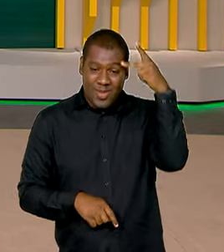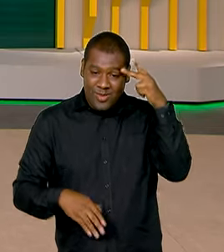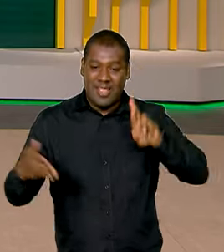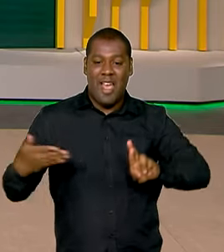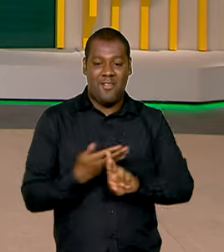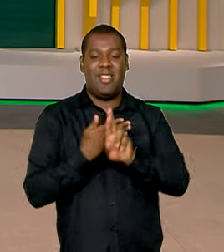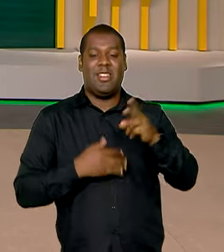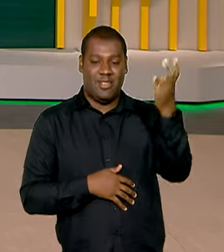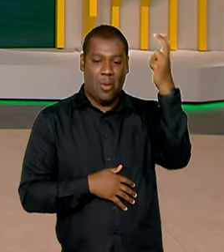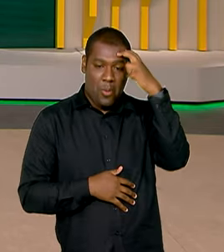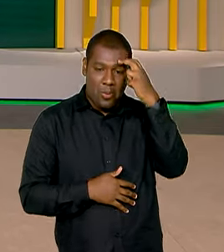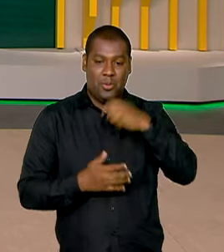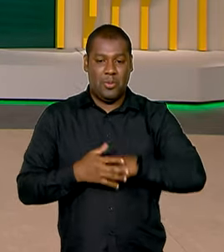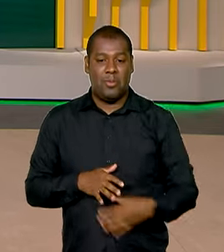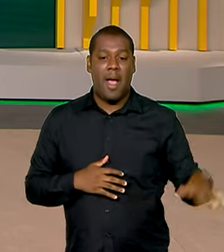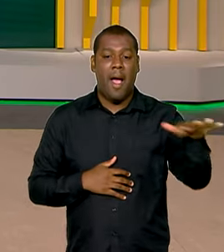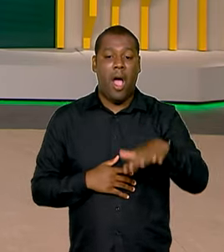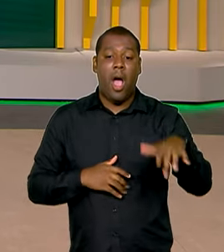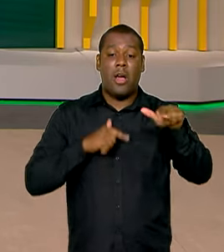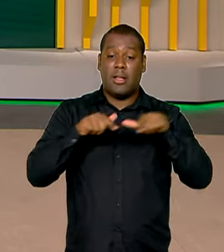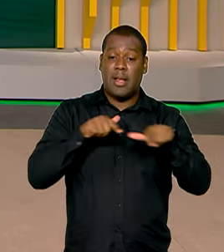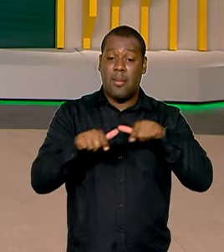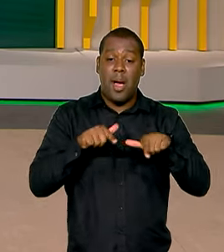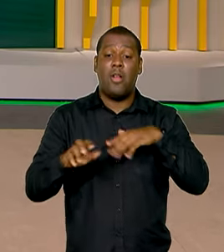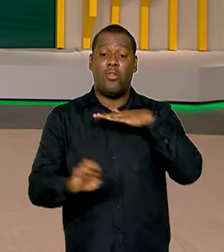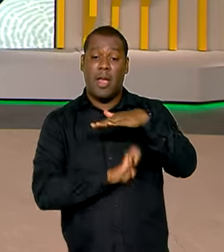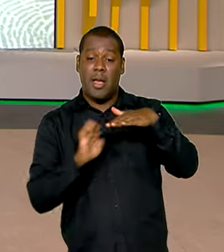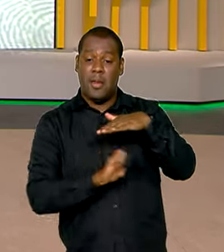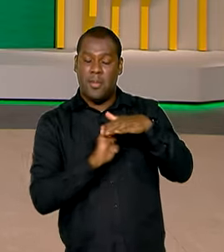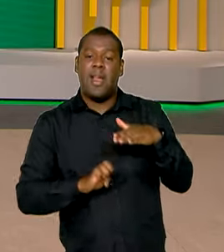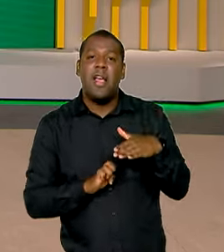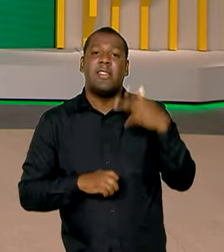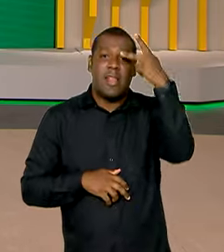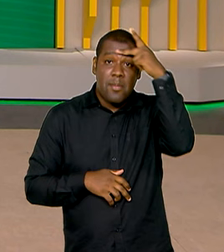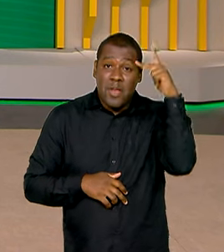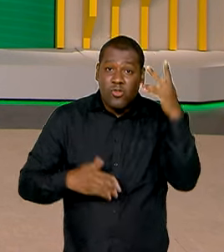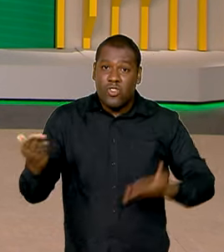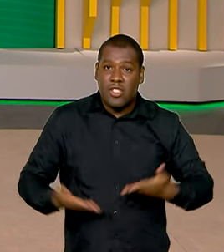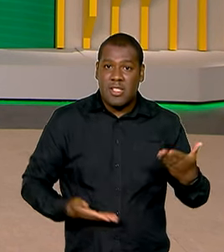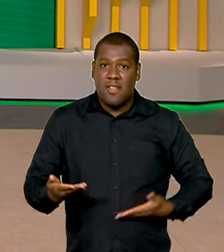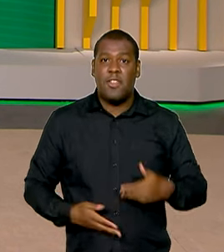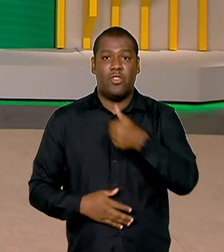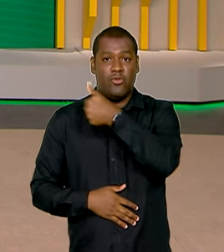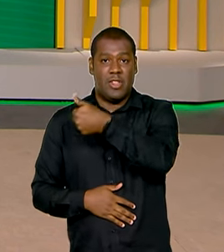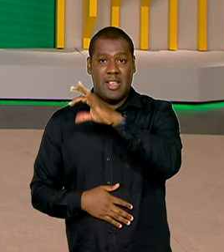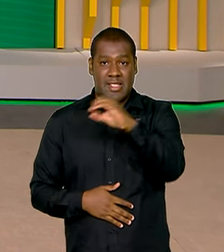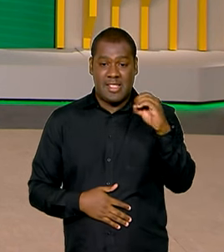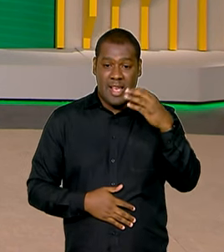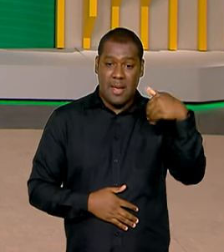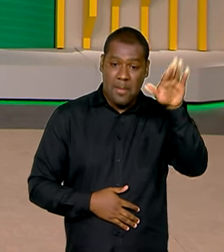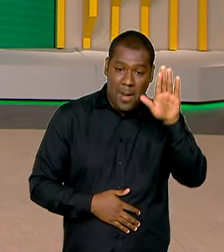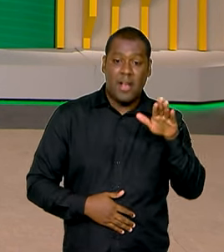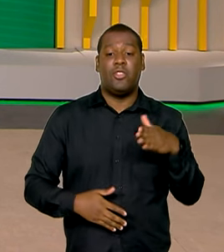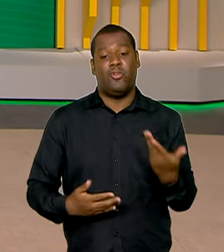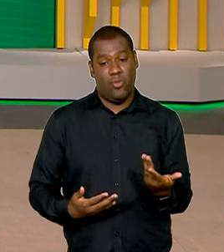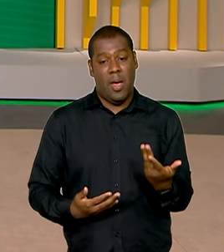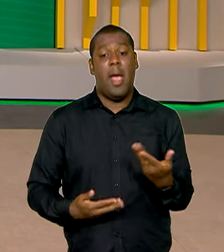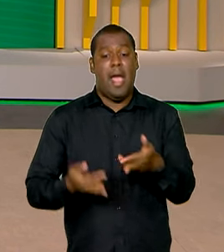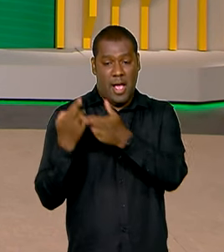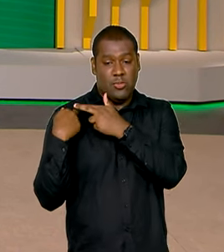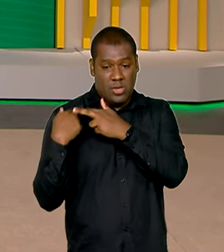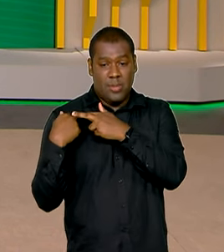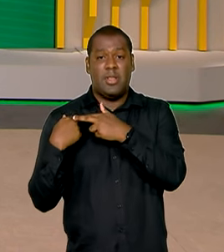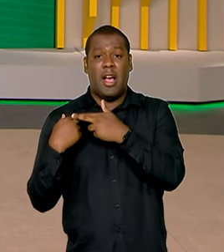Mercado de trabalho. As empresas com 100 funcionários ou mais têm o dever de encaminhar um relatório com informações